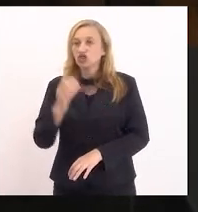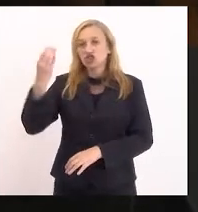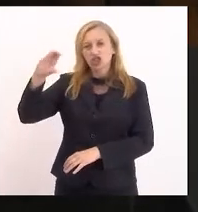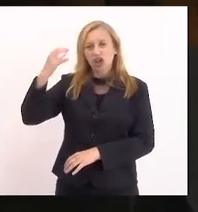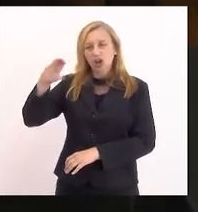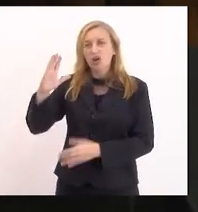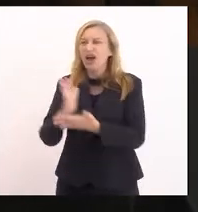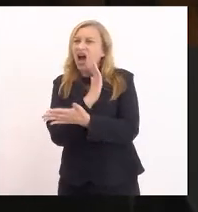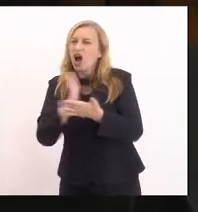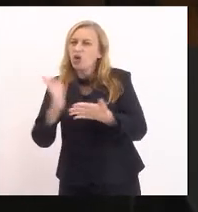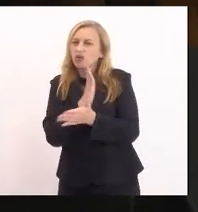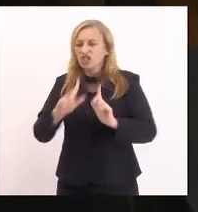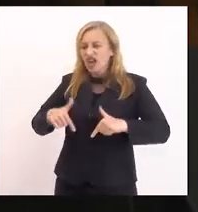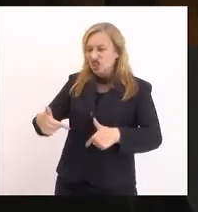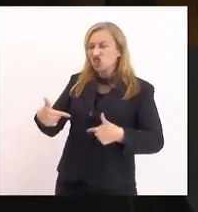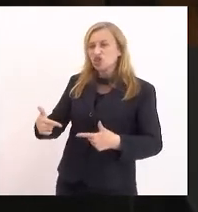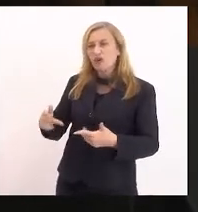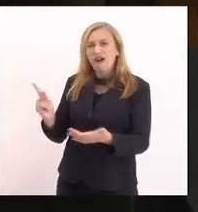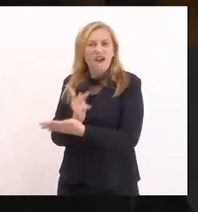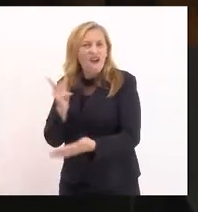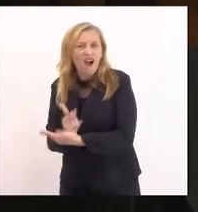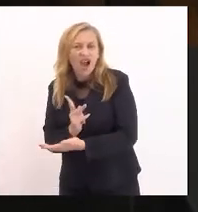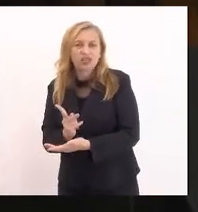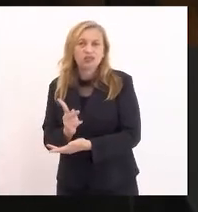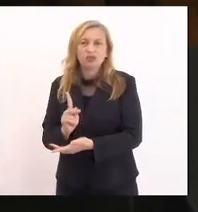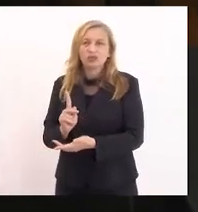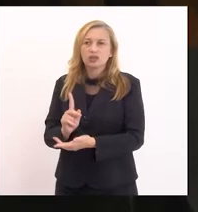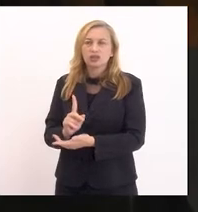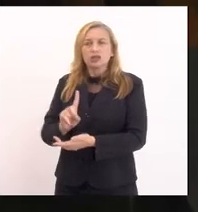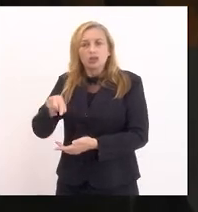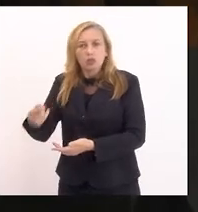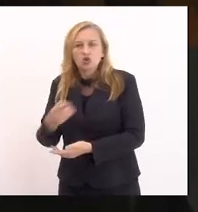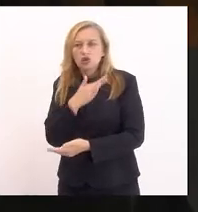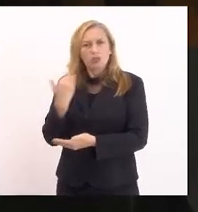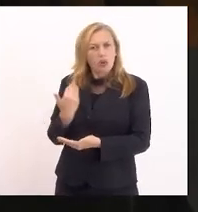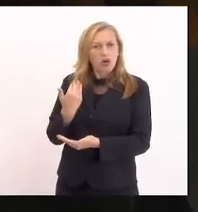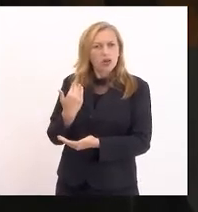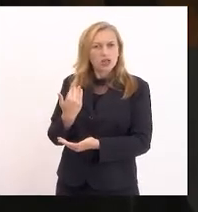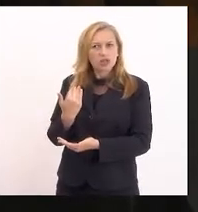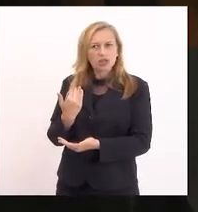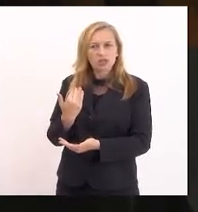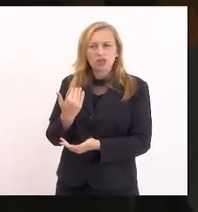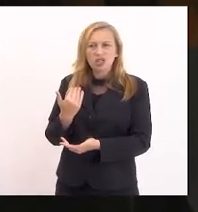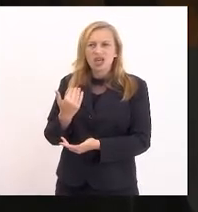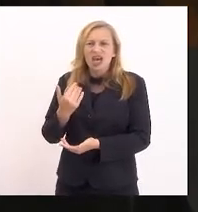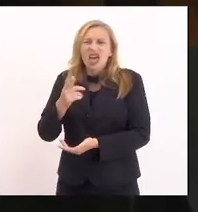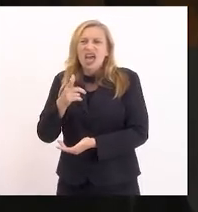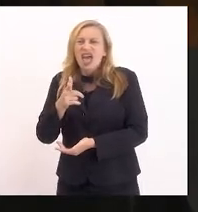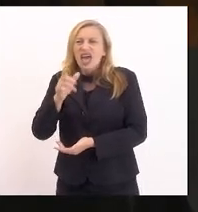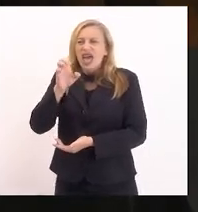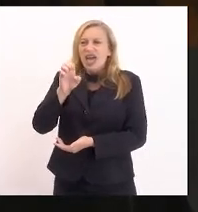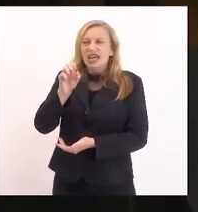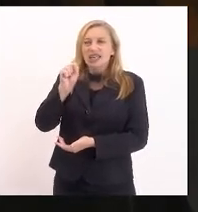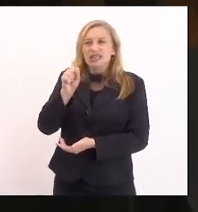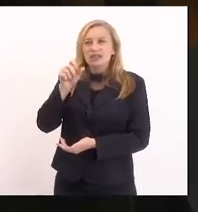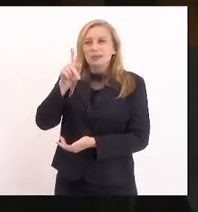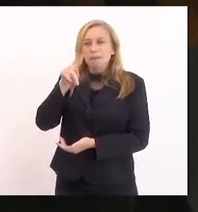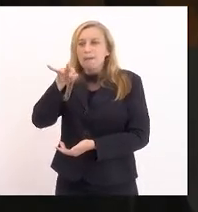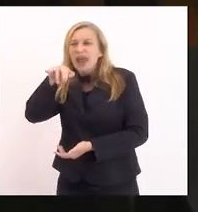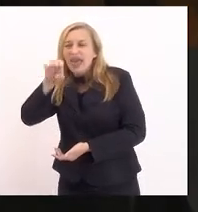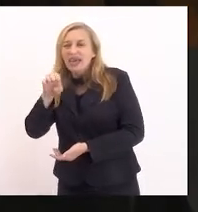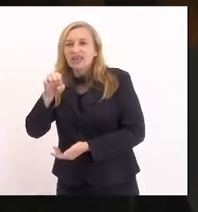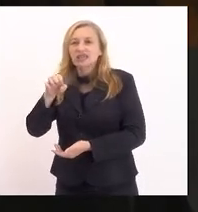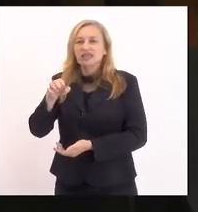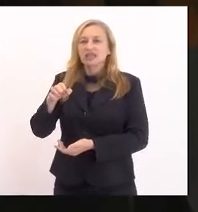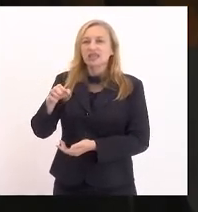que agiram muito mal no pós-assassinato, teve até spray de pimenta em criança, e eu quero aqui